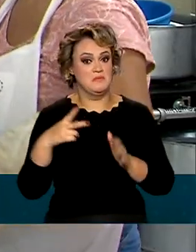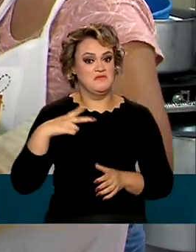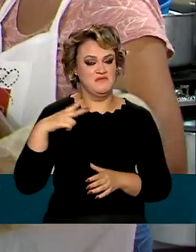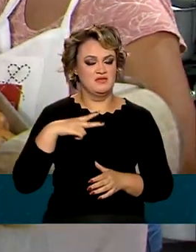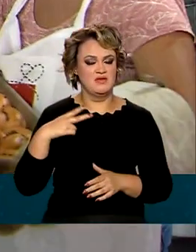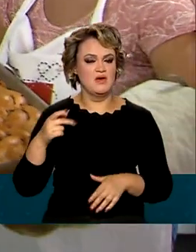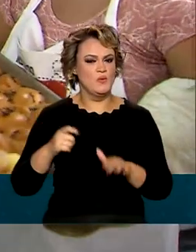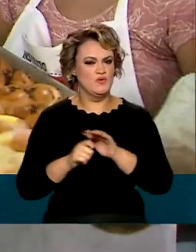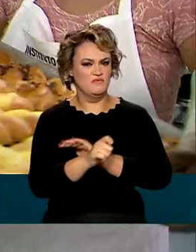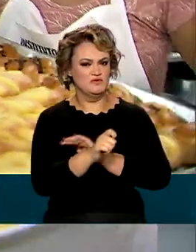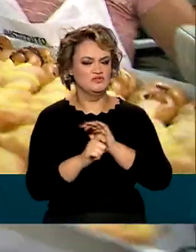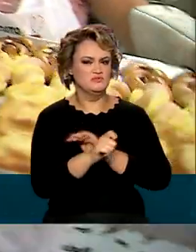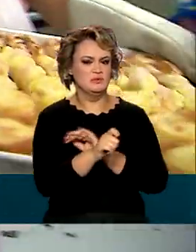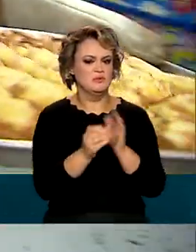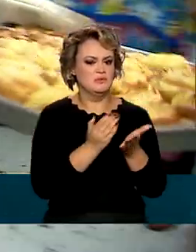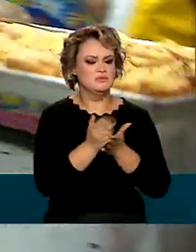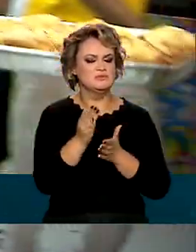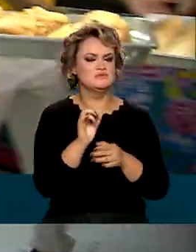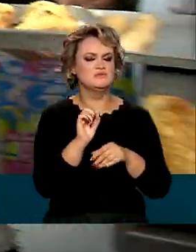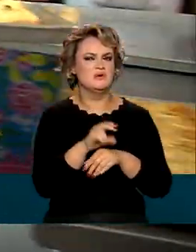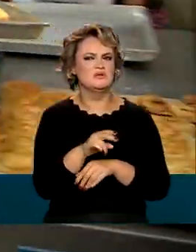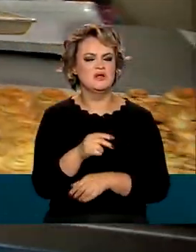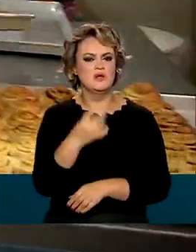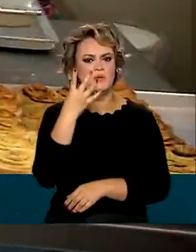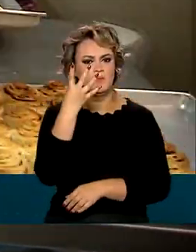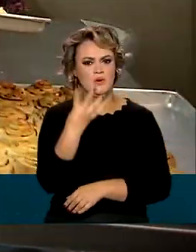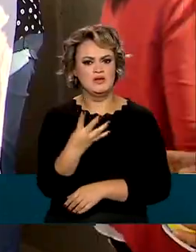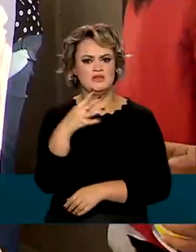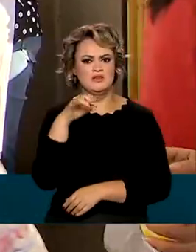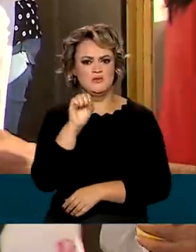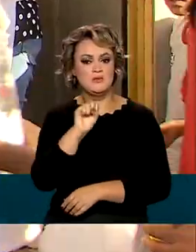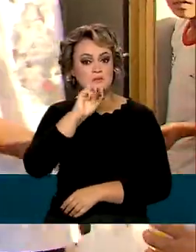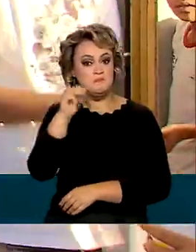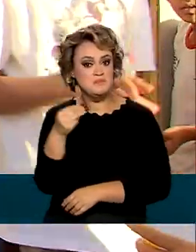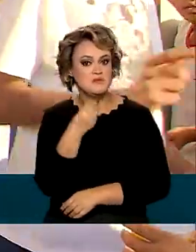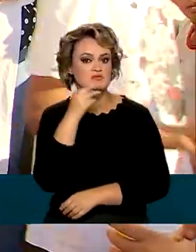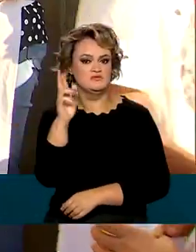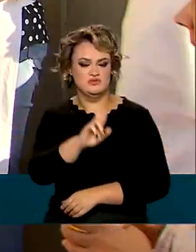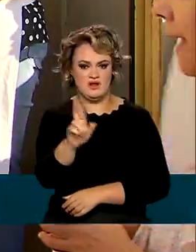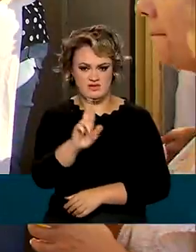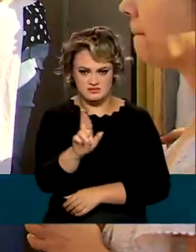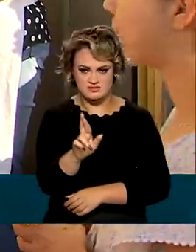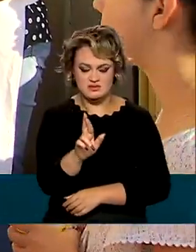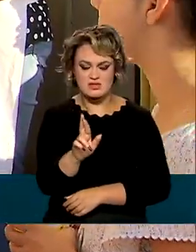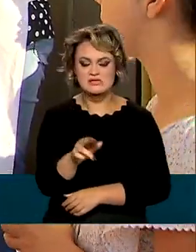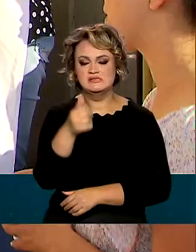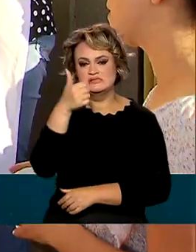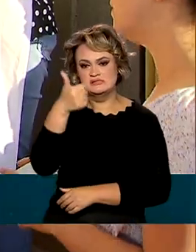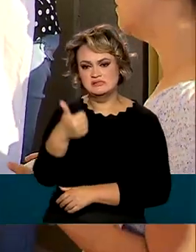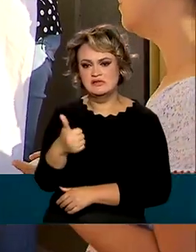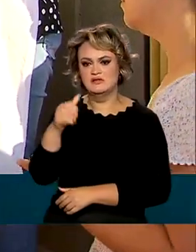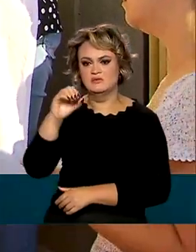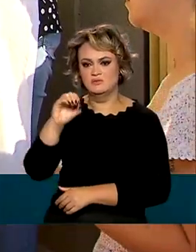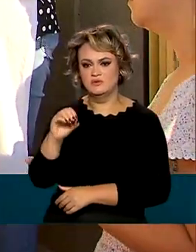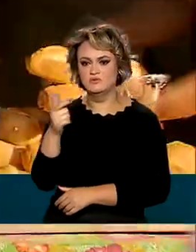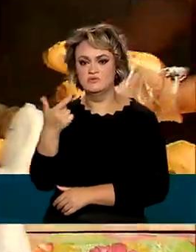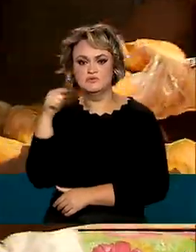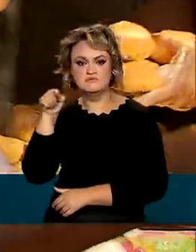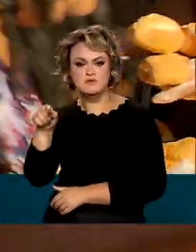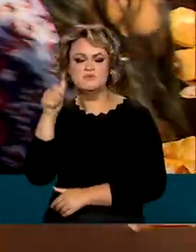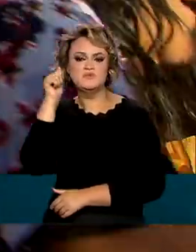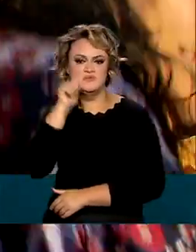investimento total desde o início do programa foi de 48 milhões de reais, com mais de 102 mil mulheres